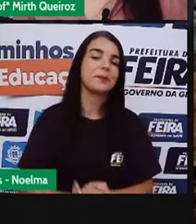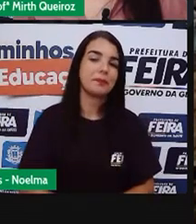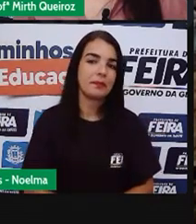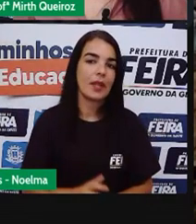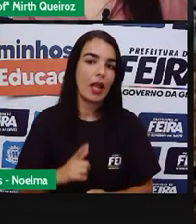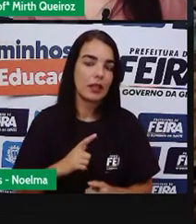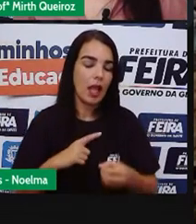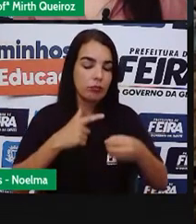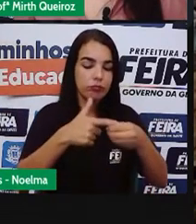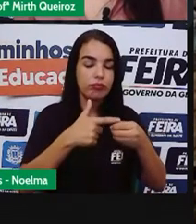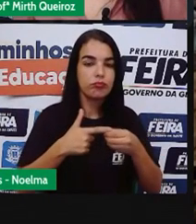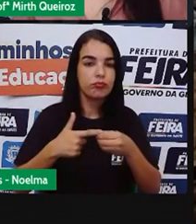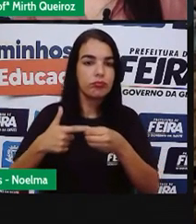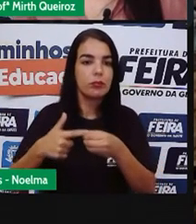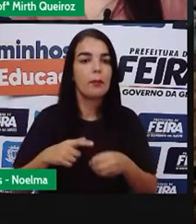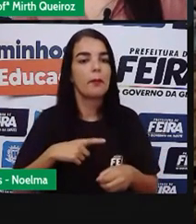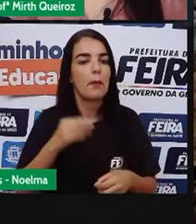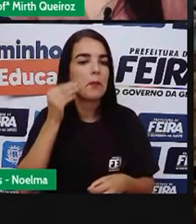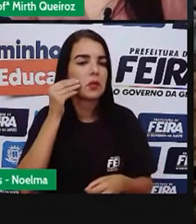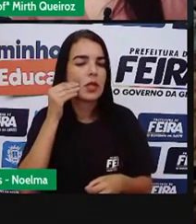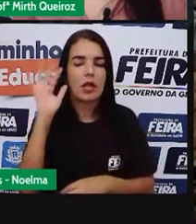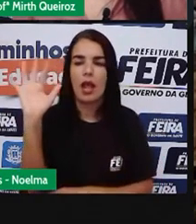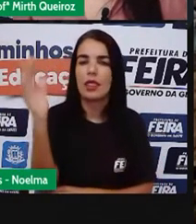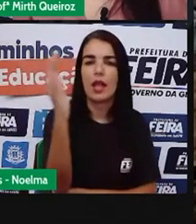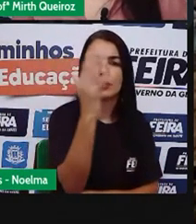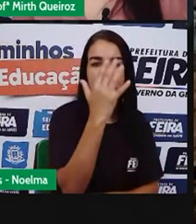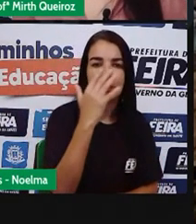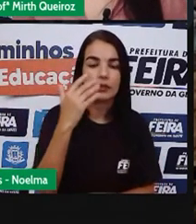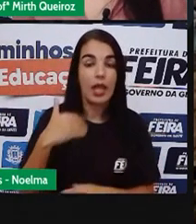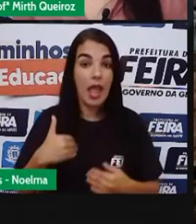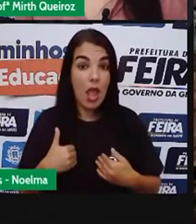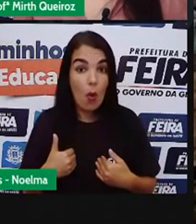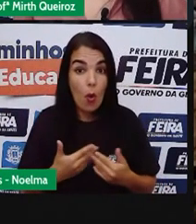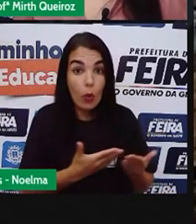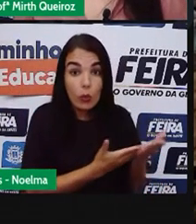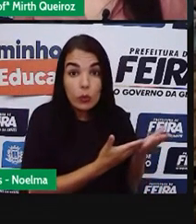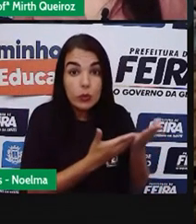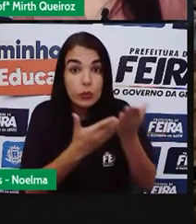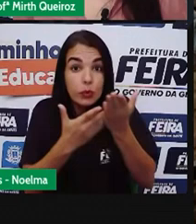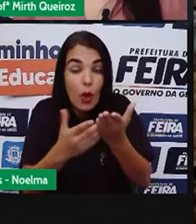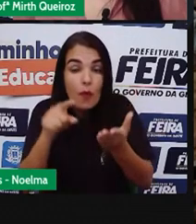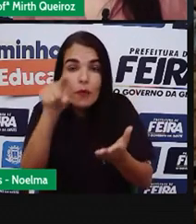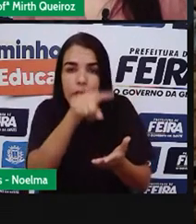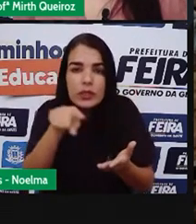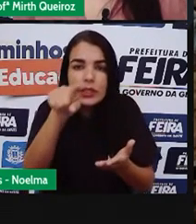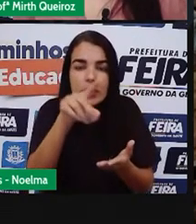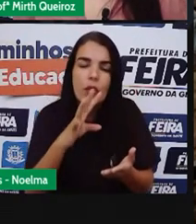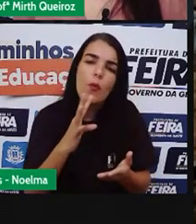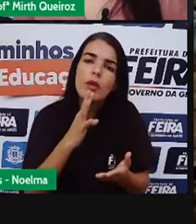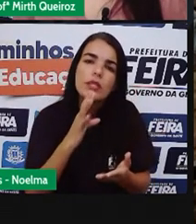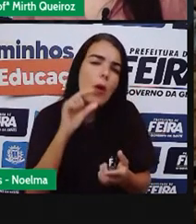Também Que representam A natureza Eu trouxe Chico Maleiro Para ler Hoje Porque